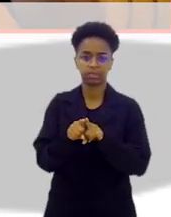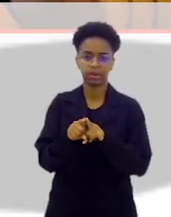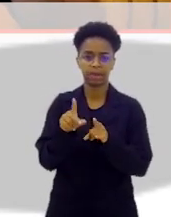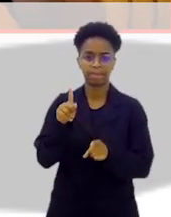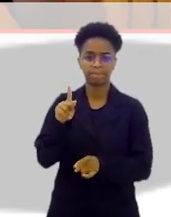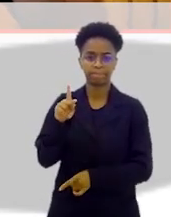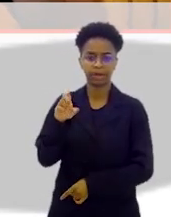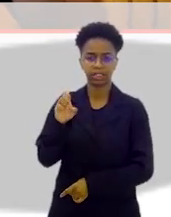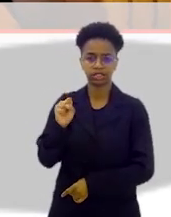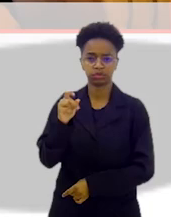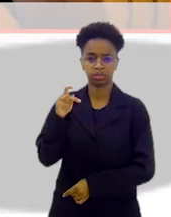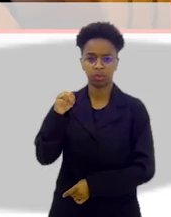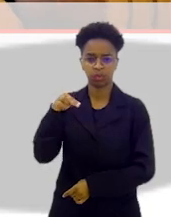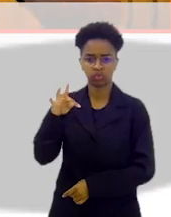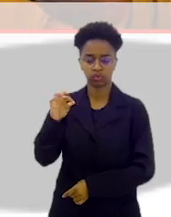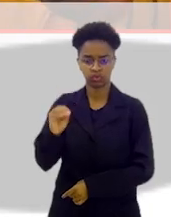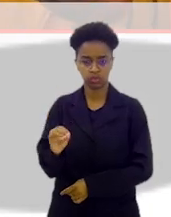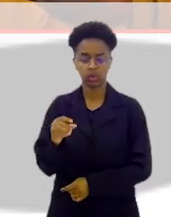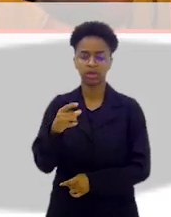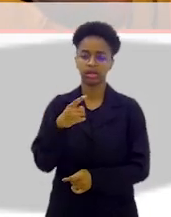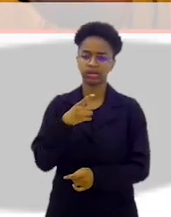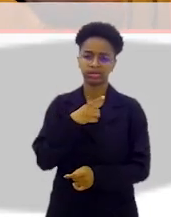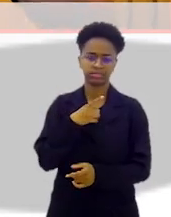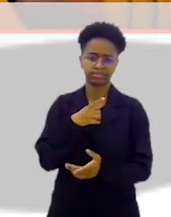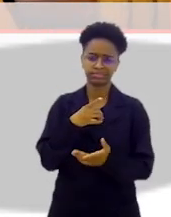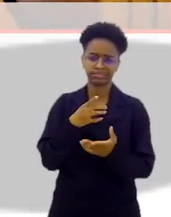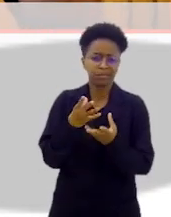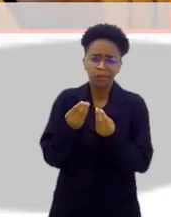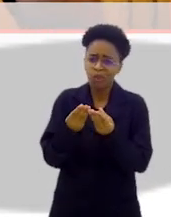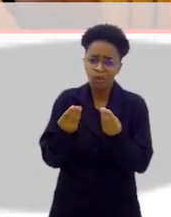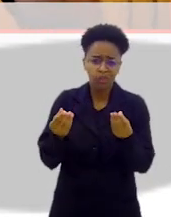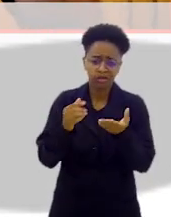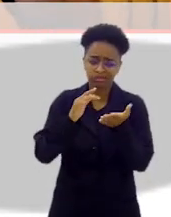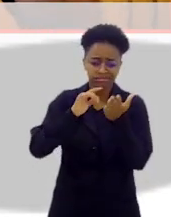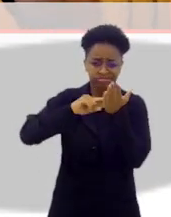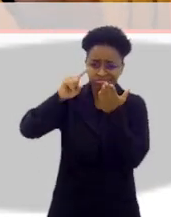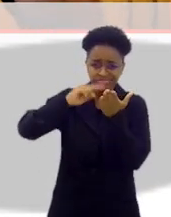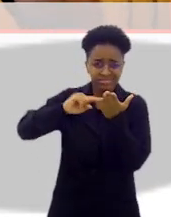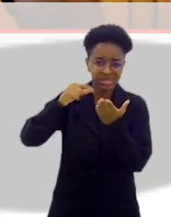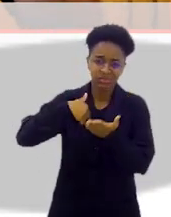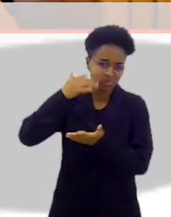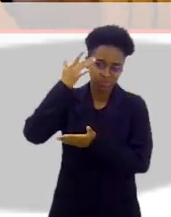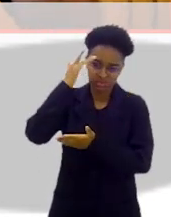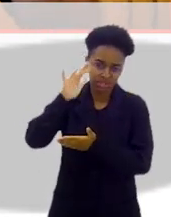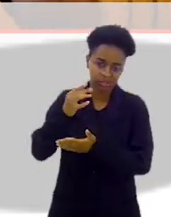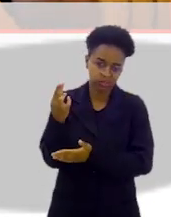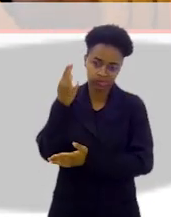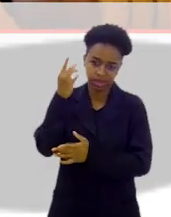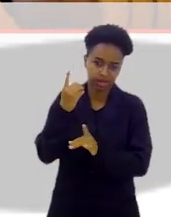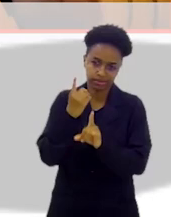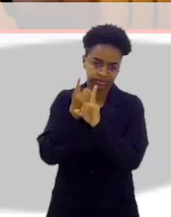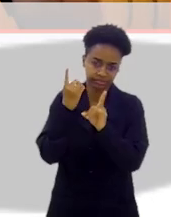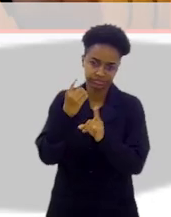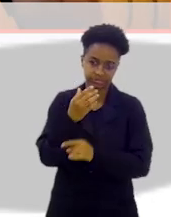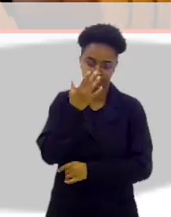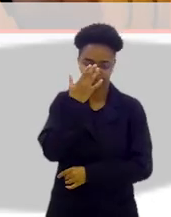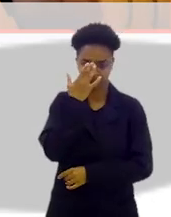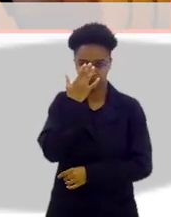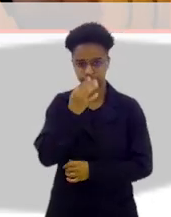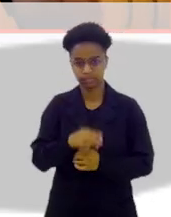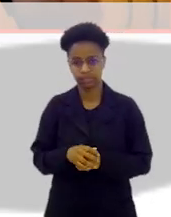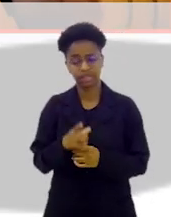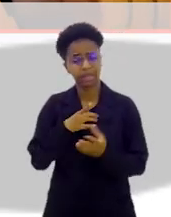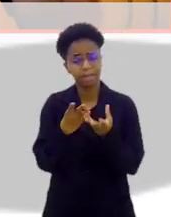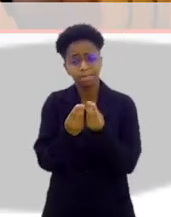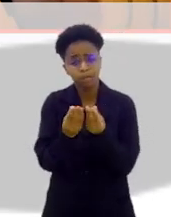o Pesponto do Riso de Hiena. É tanto que eu estou aqui já, eu não sei, não dá para encontrar isso